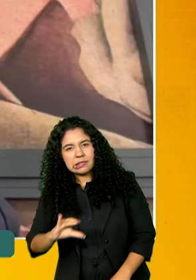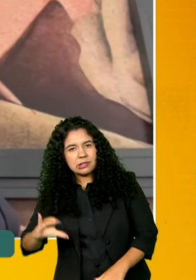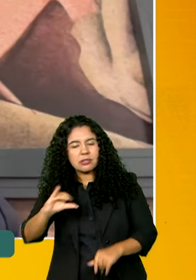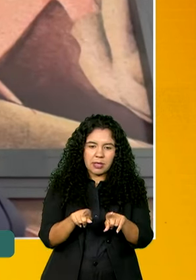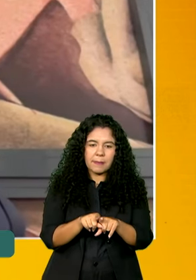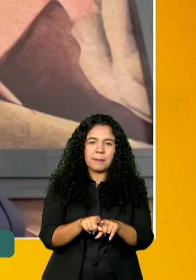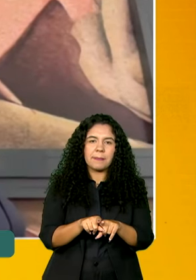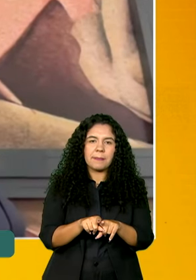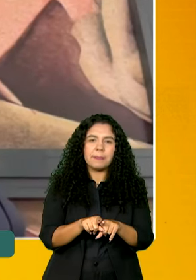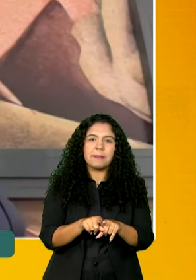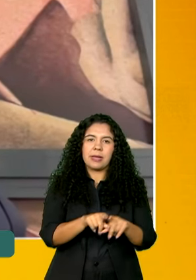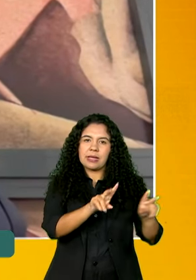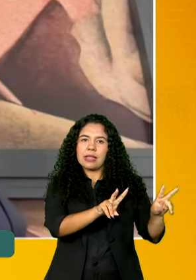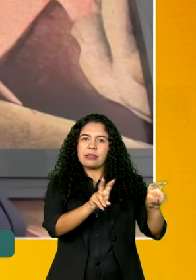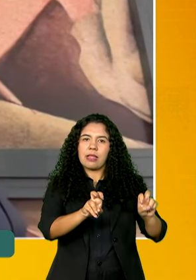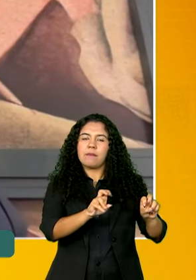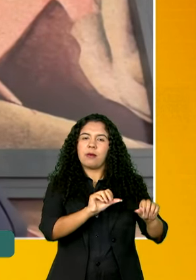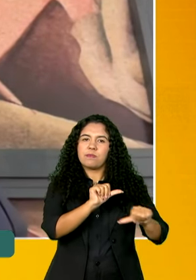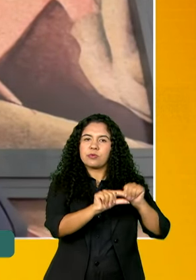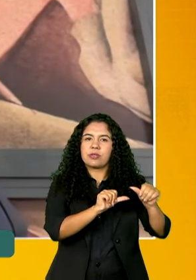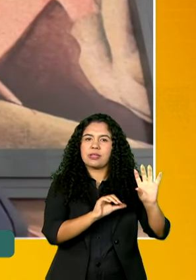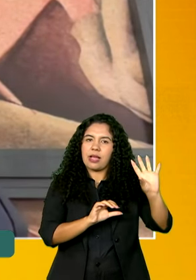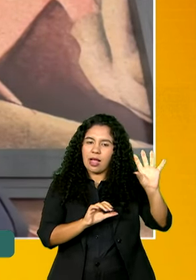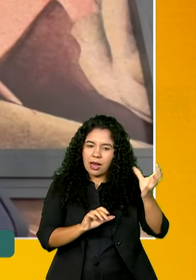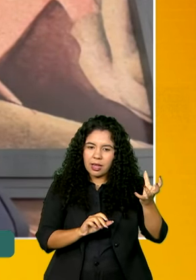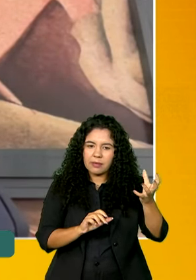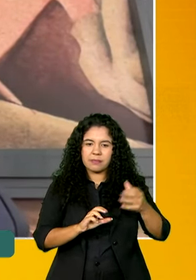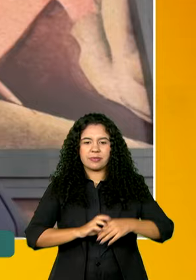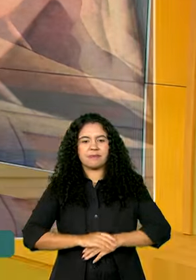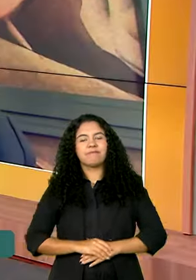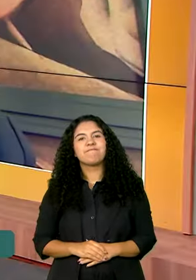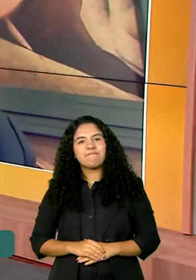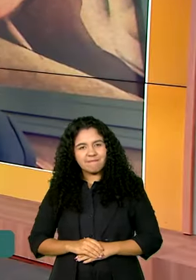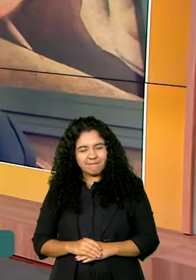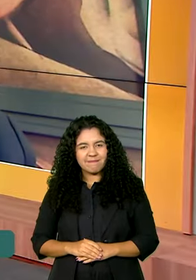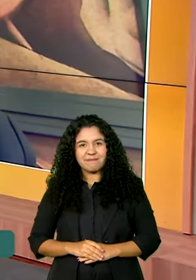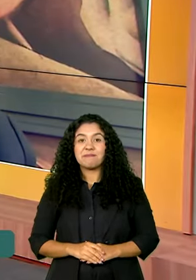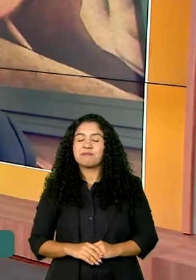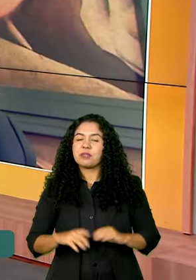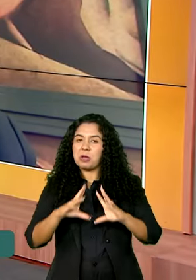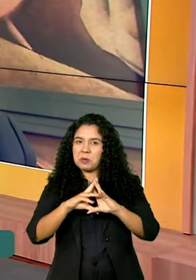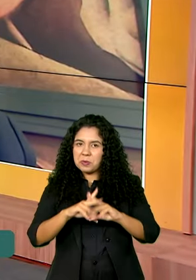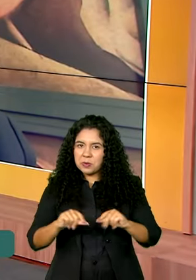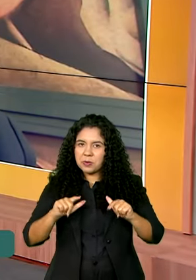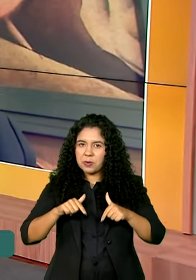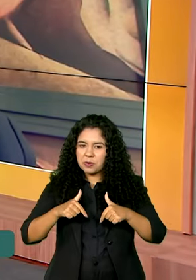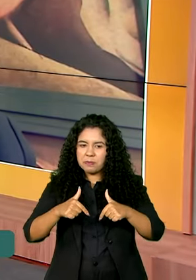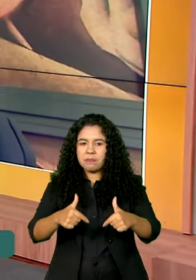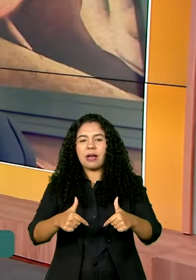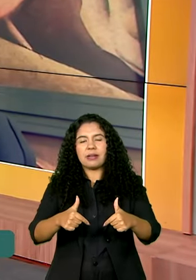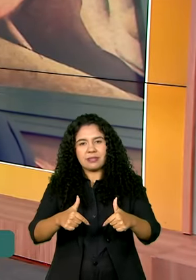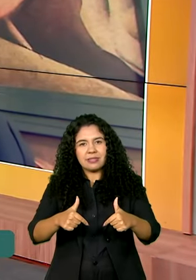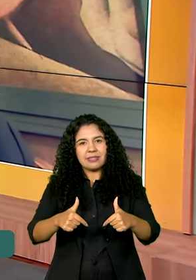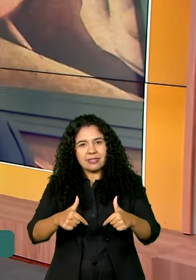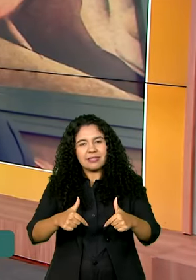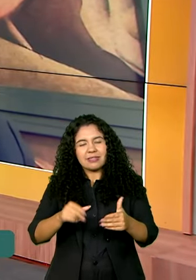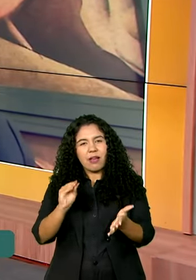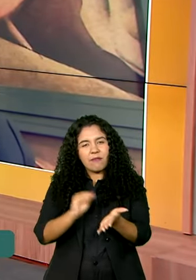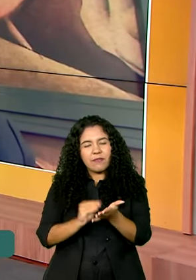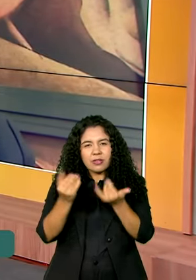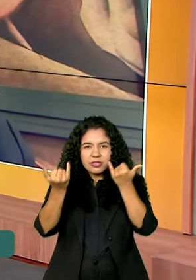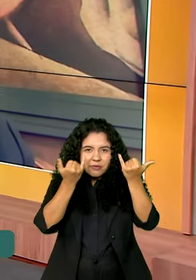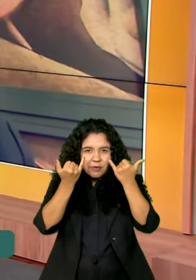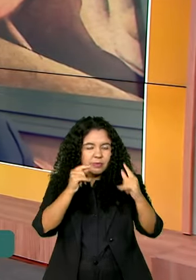desses temas climáticas. Excelente, combate a desinformação dos grandes desafios da sociedade